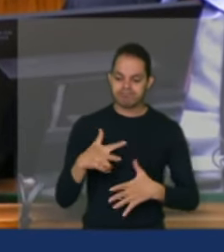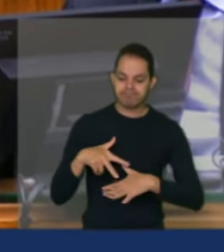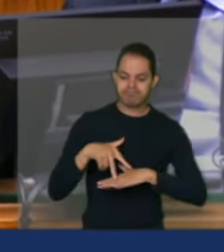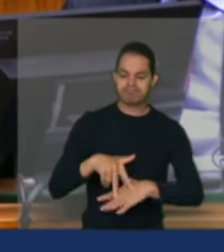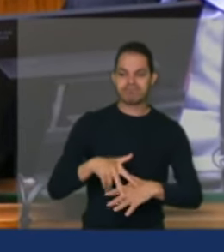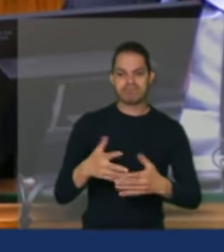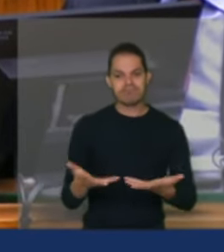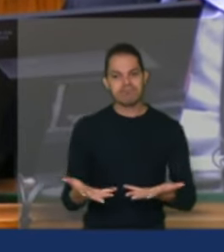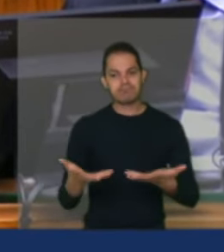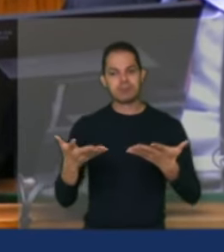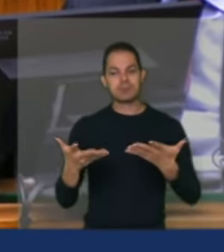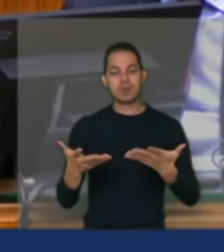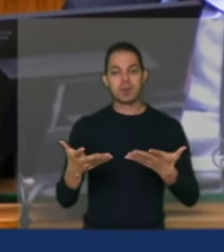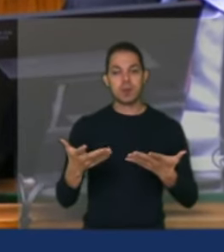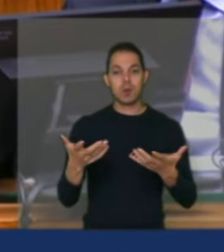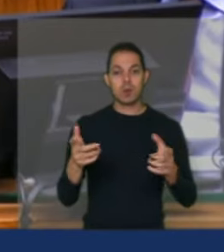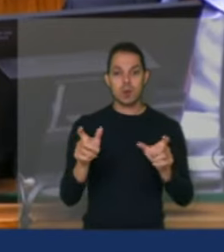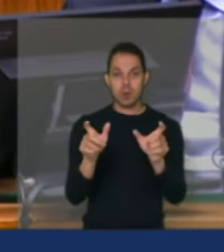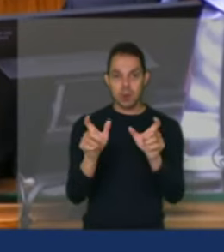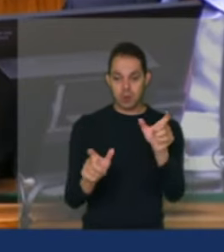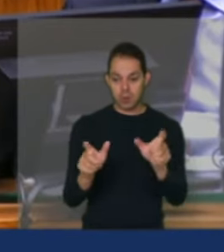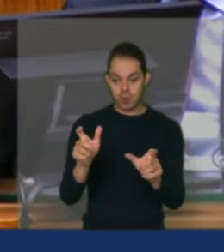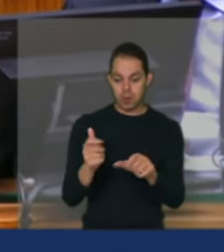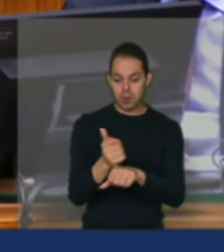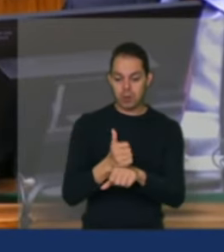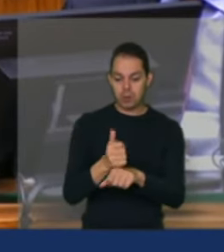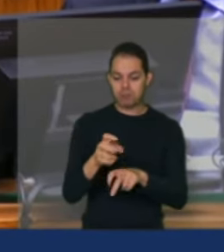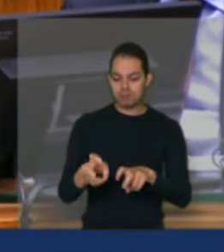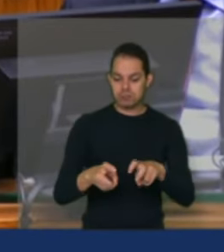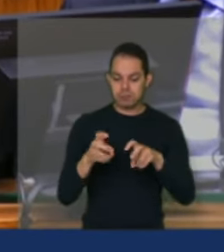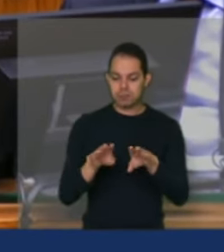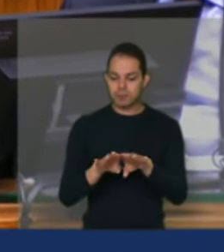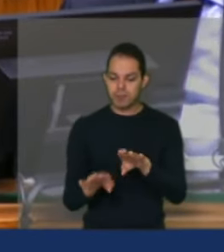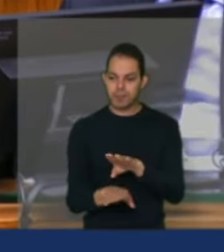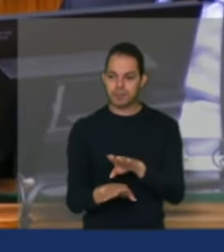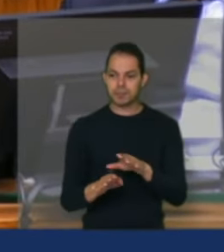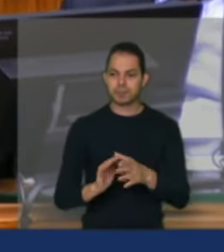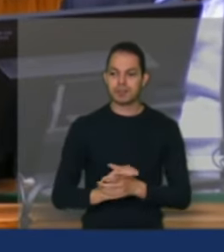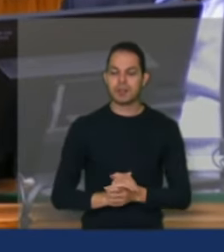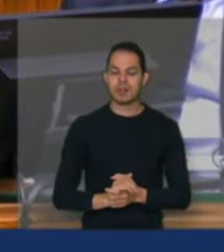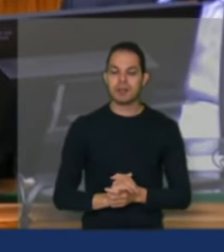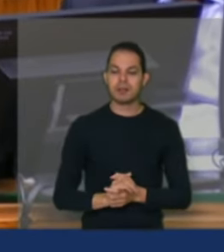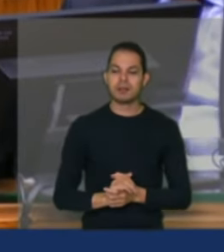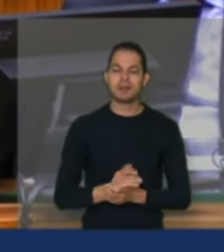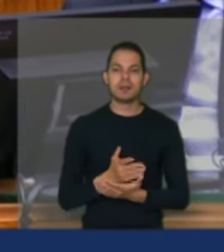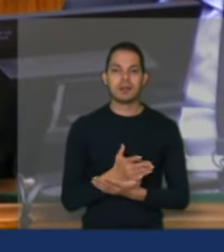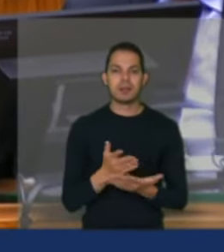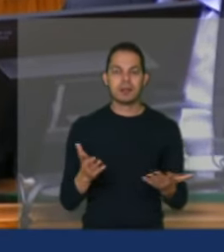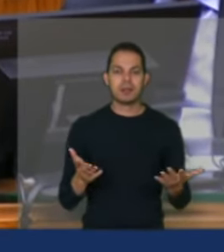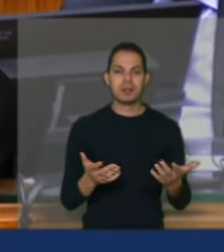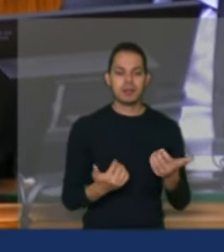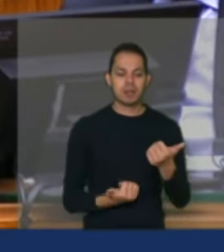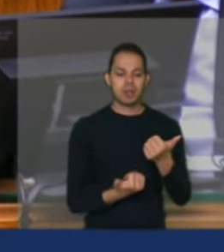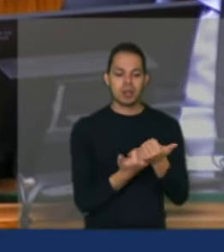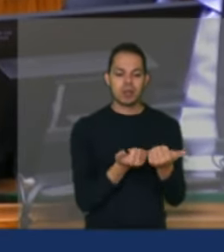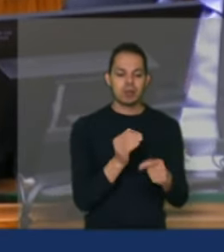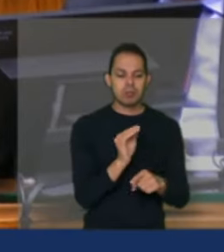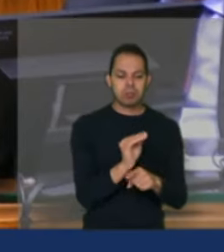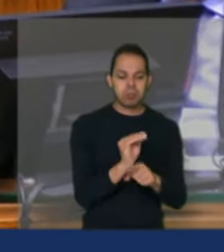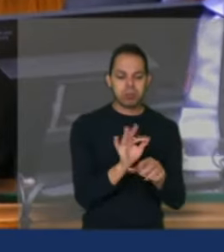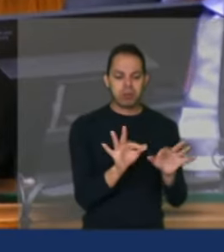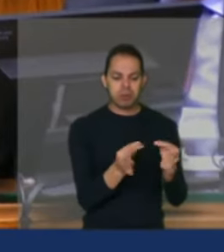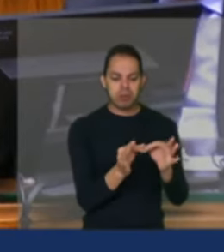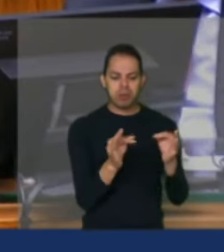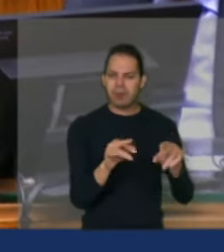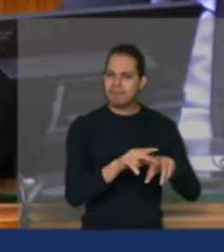chamado hoje da agricultura familiar que ele sai meramente da subsistência e passa além de